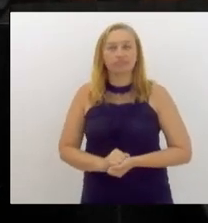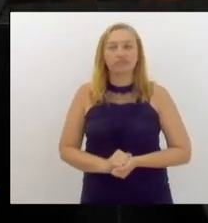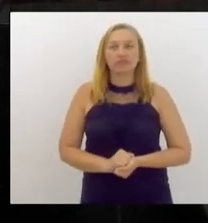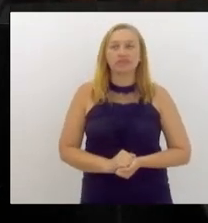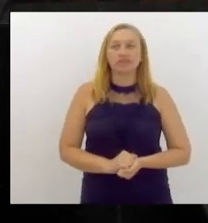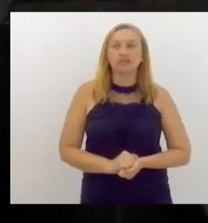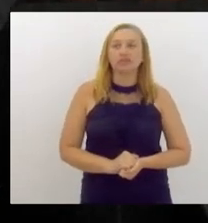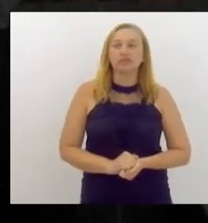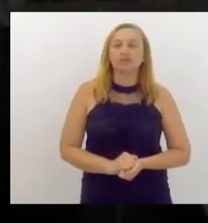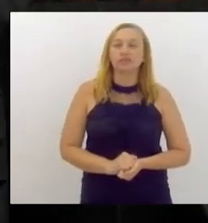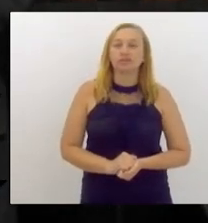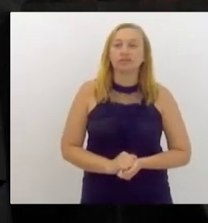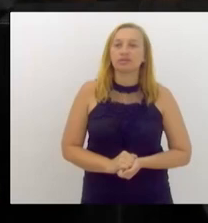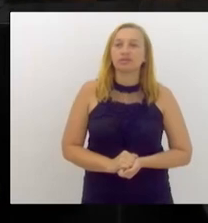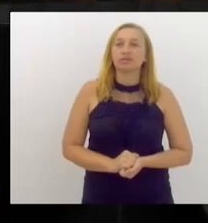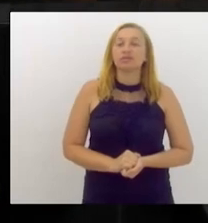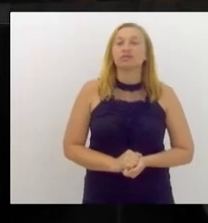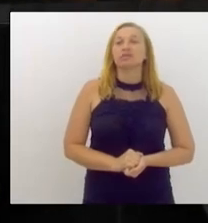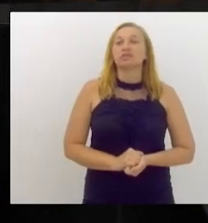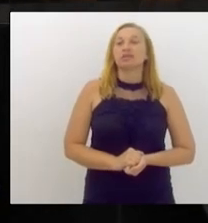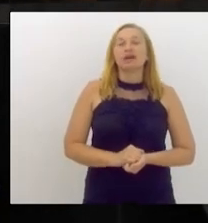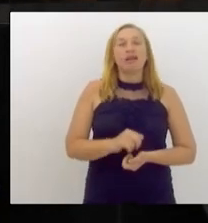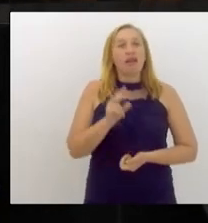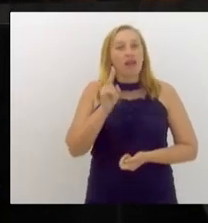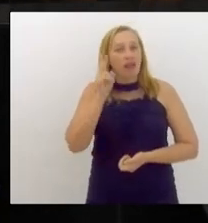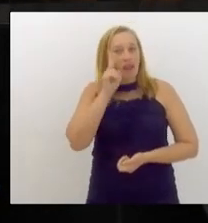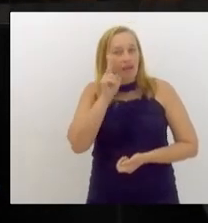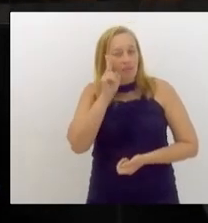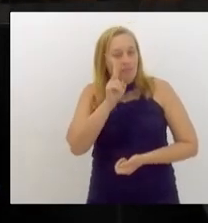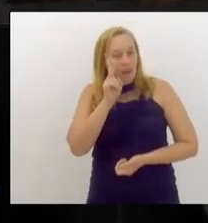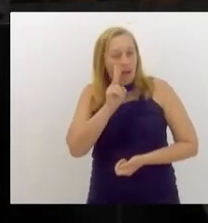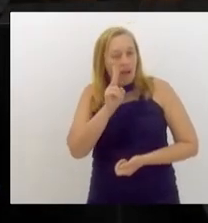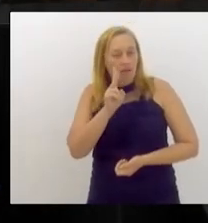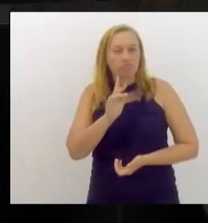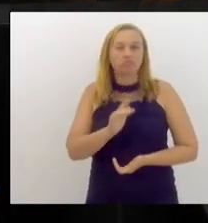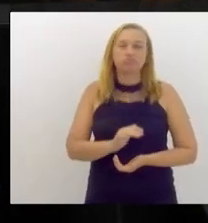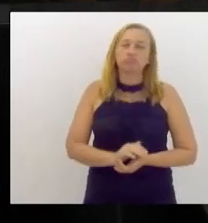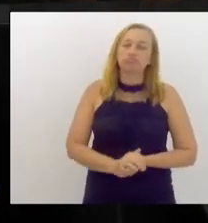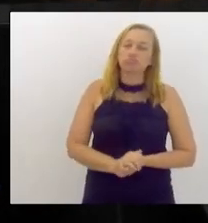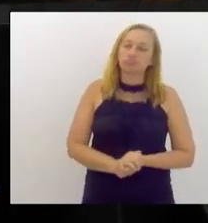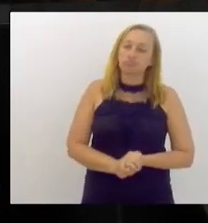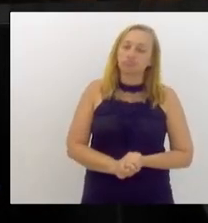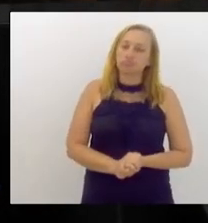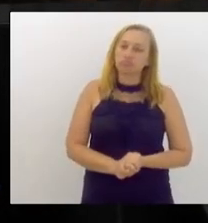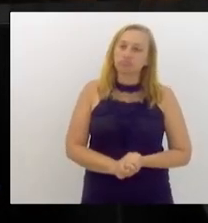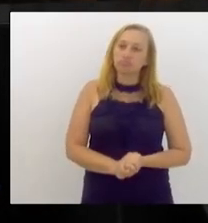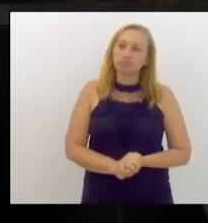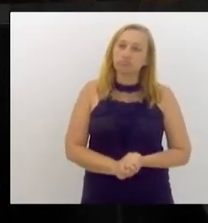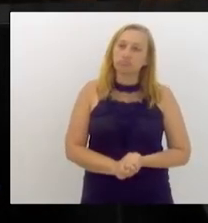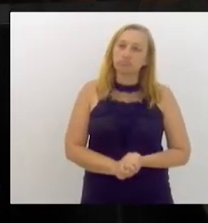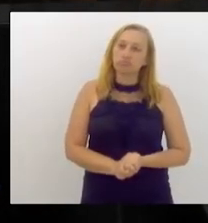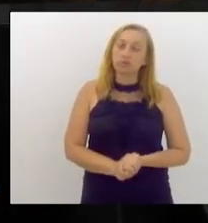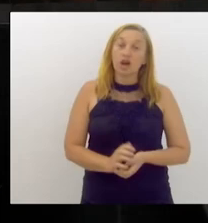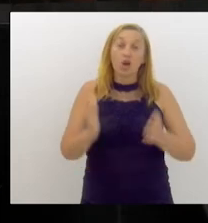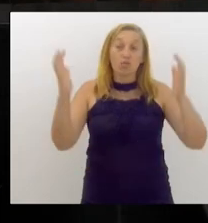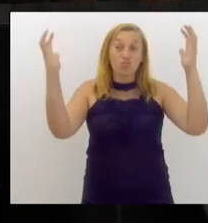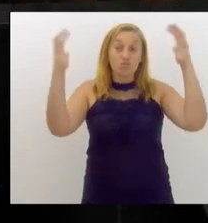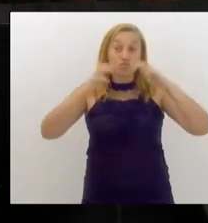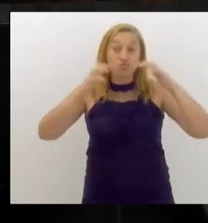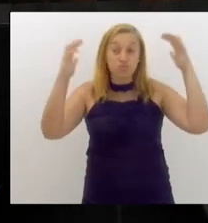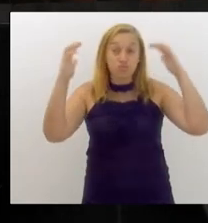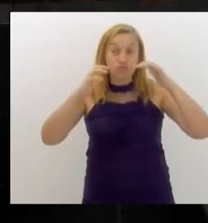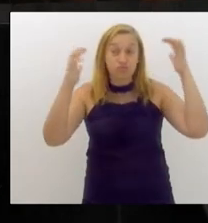enésima vez, fazer uma reflexão sobre as chuvas de verão.